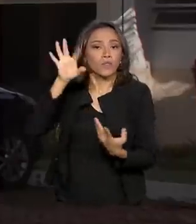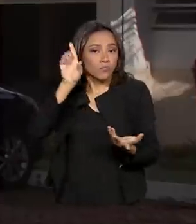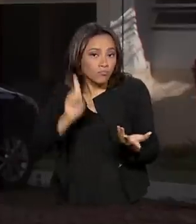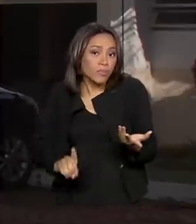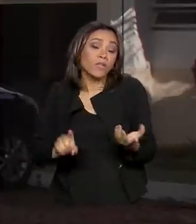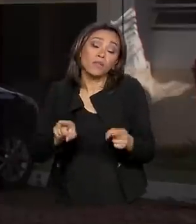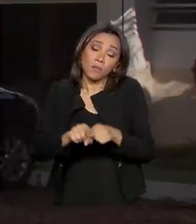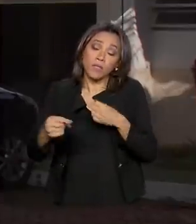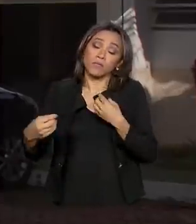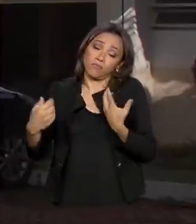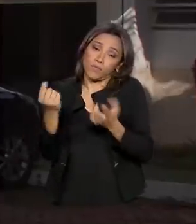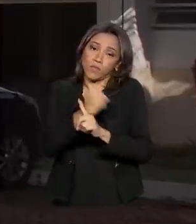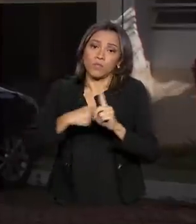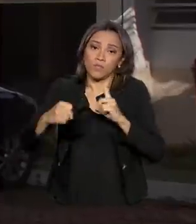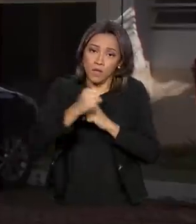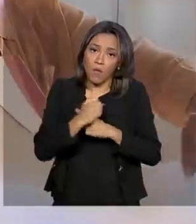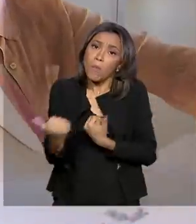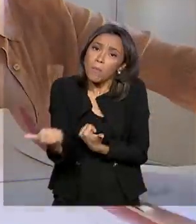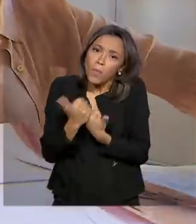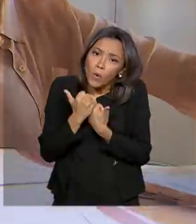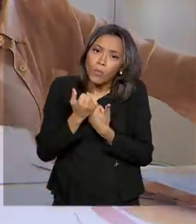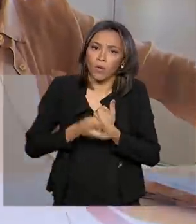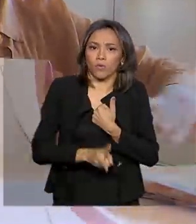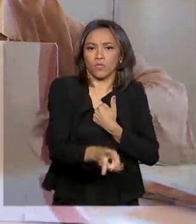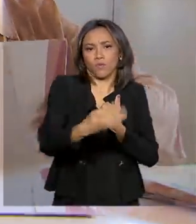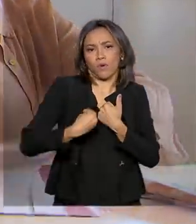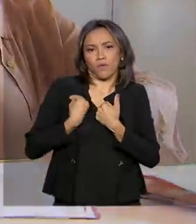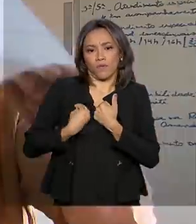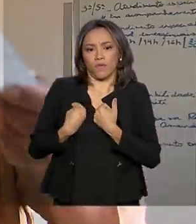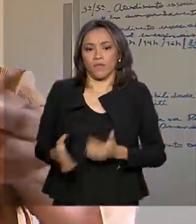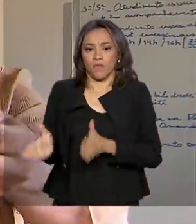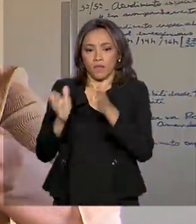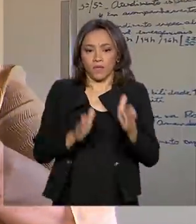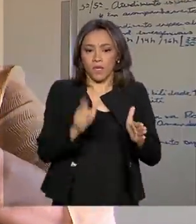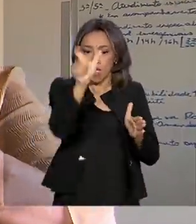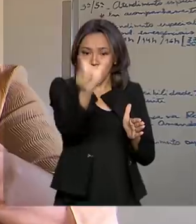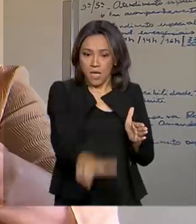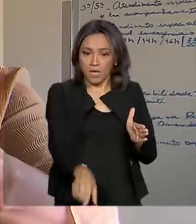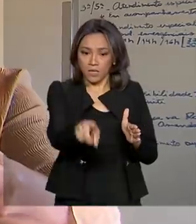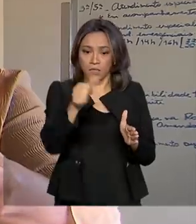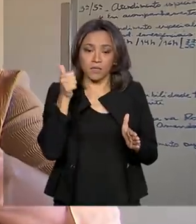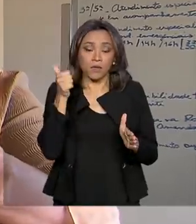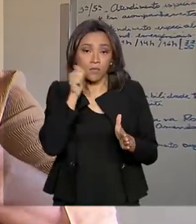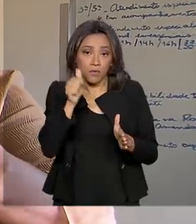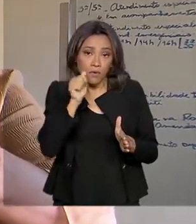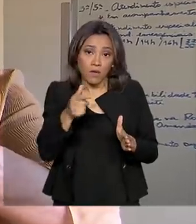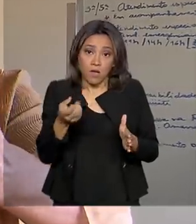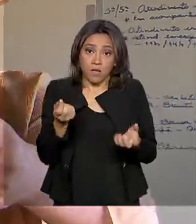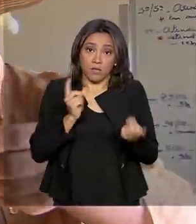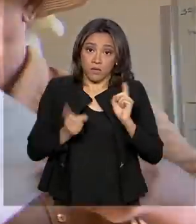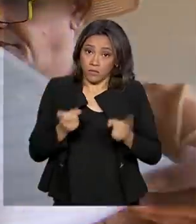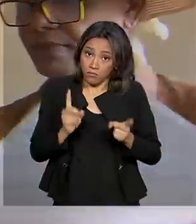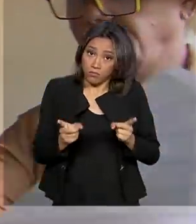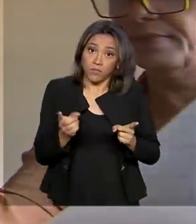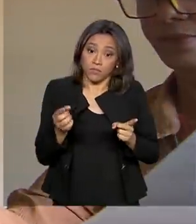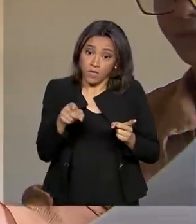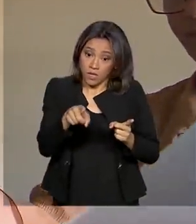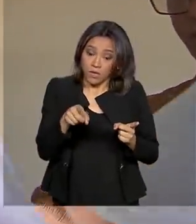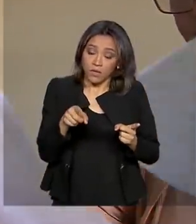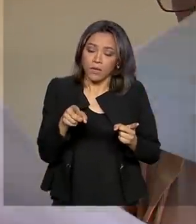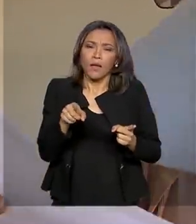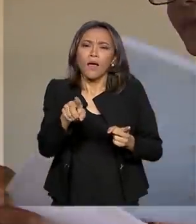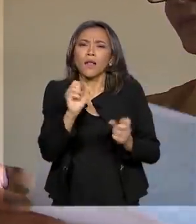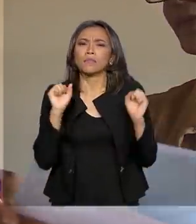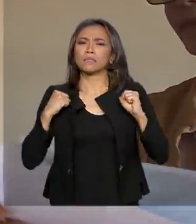Um apoio para seguir em frente. Foi o caso da transexual Carla Mel. Ela quer ser reconhecida pelo nome social, mas